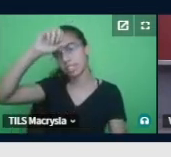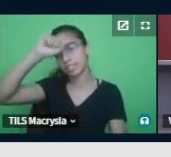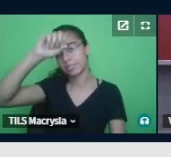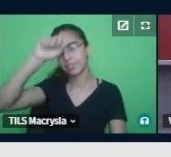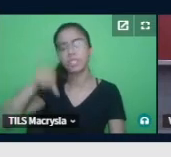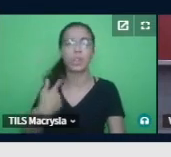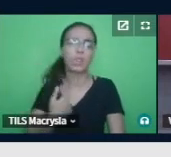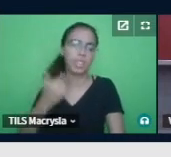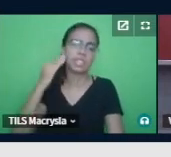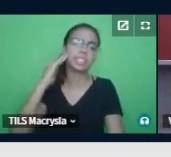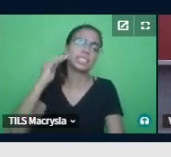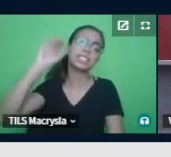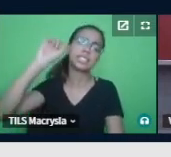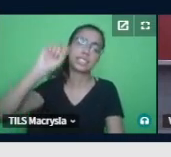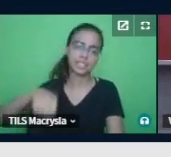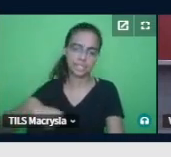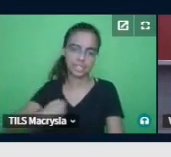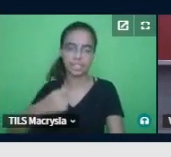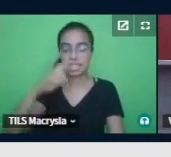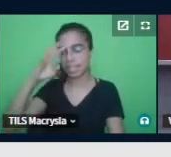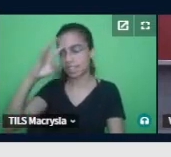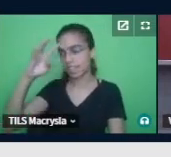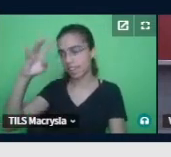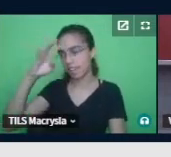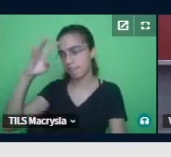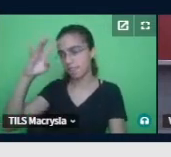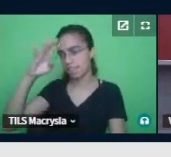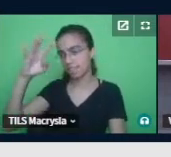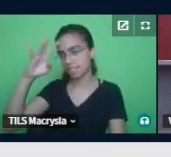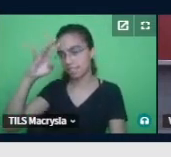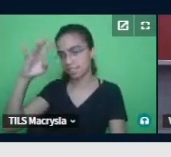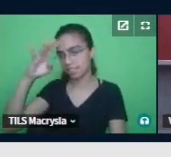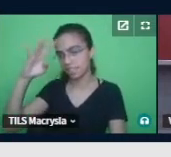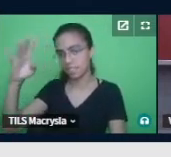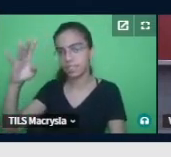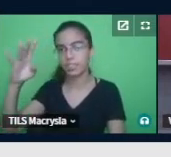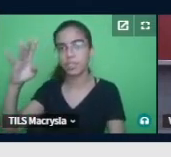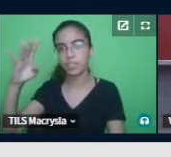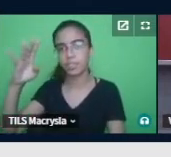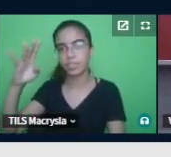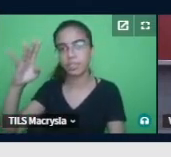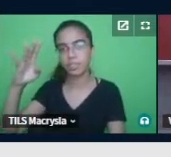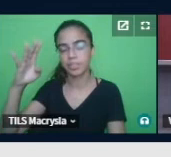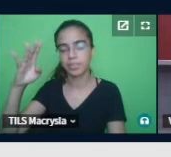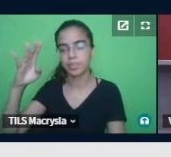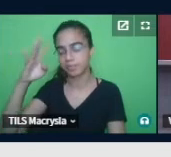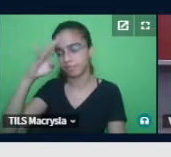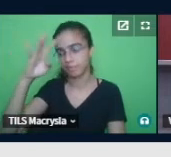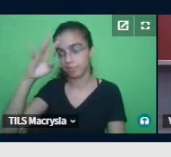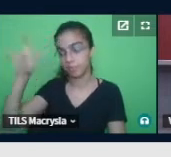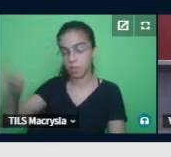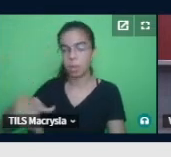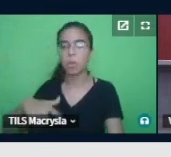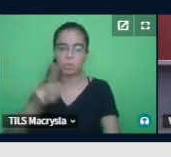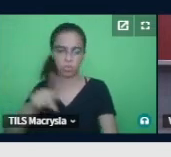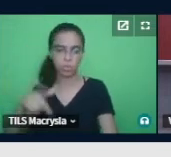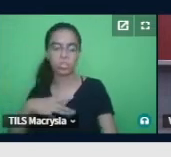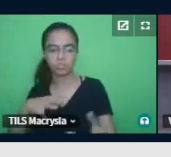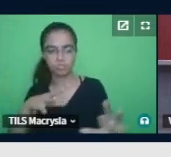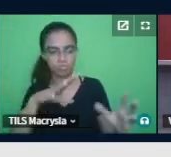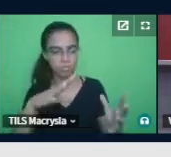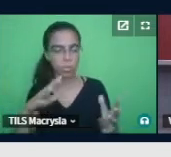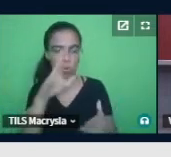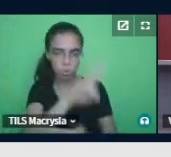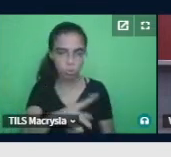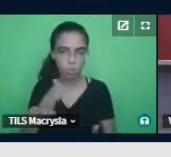sim, a reflexão impactou a abordagem da professora participante de pesquisa, porque ela se apropriou do discurso e também se reconstruiu